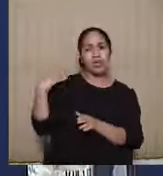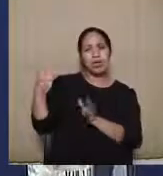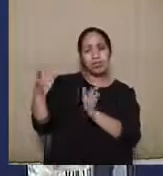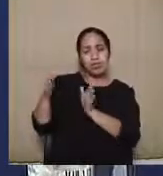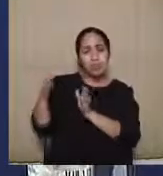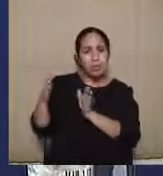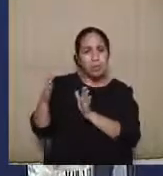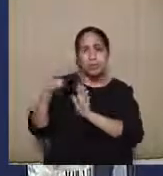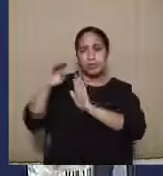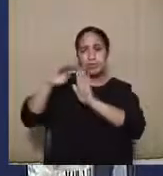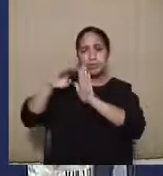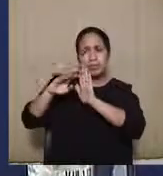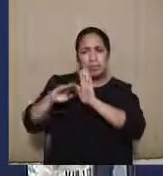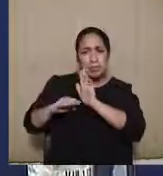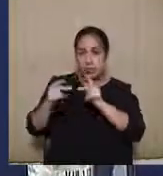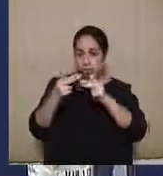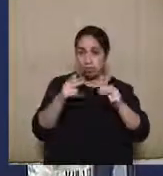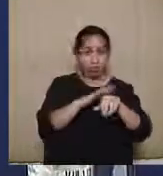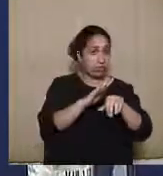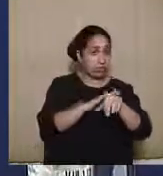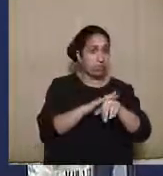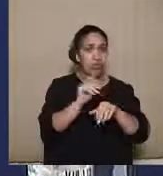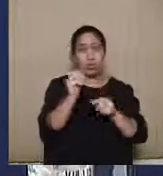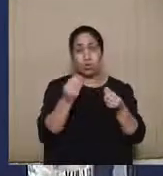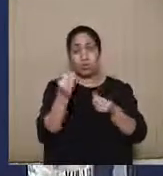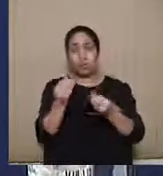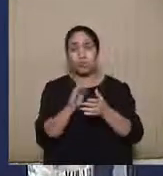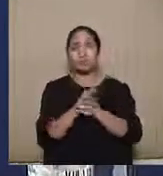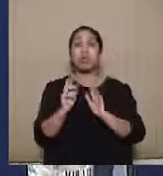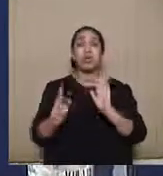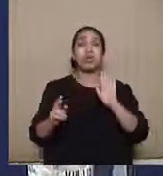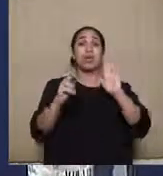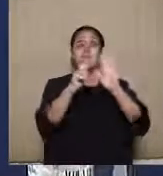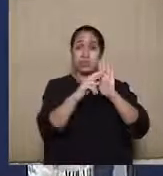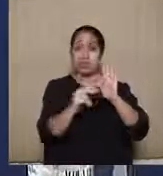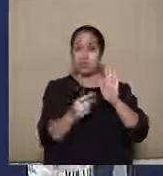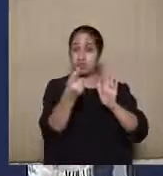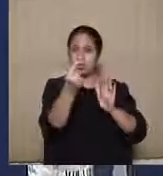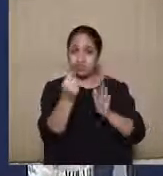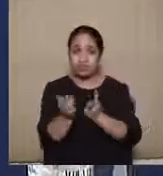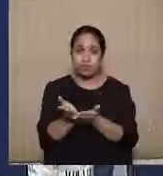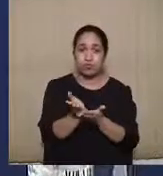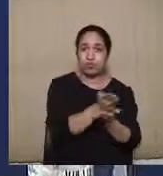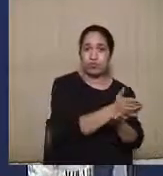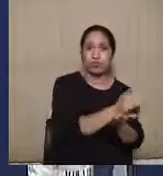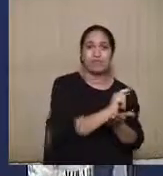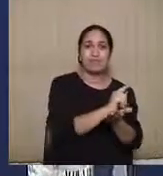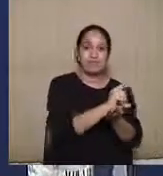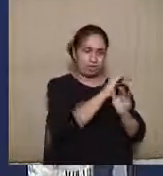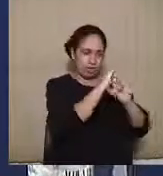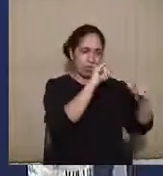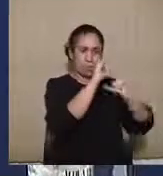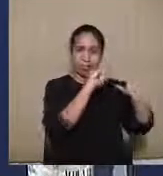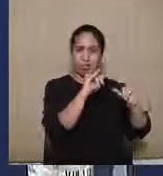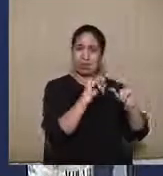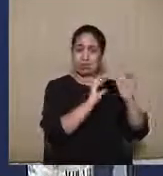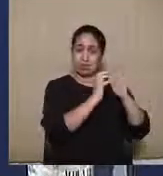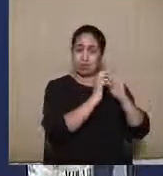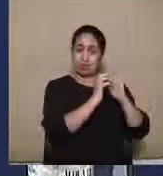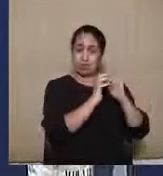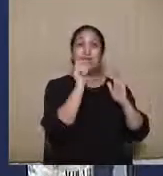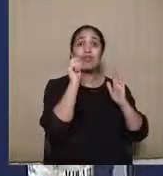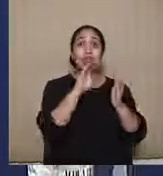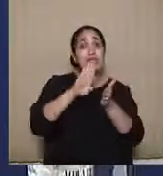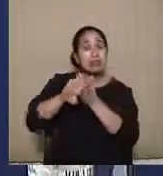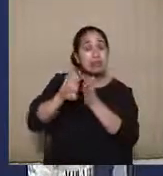normas para determinadas ações, como era o caso da representação por desvio de finalidade da propaganda partidária, que se tentou retirar